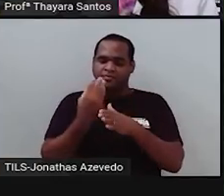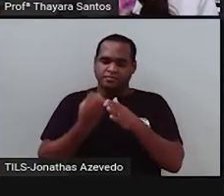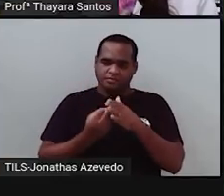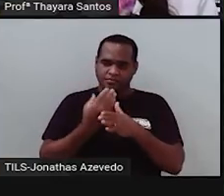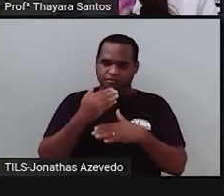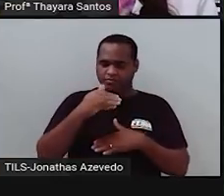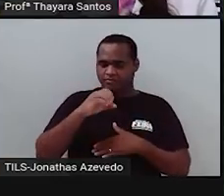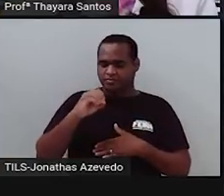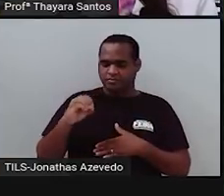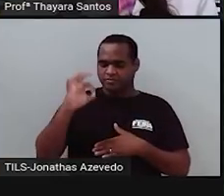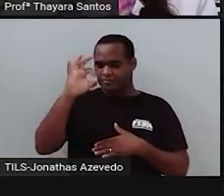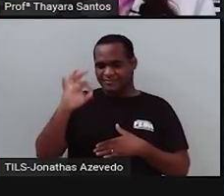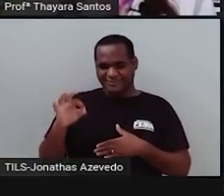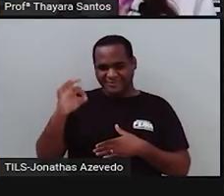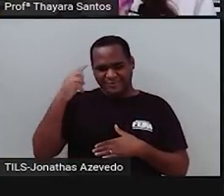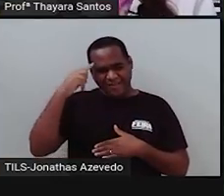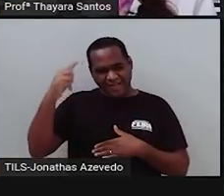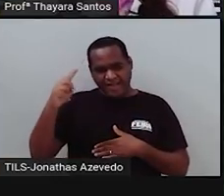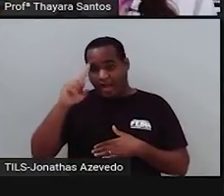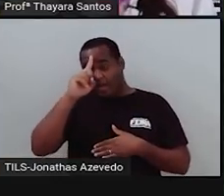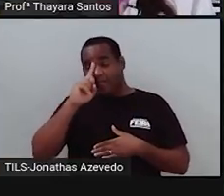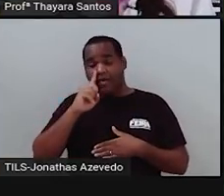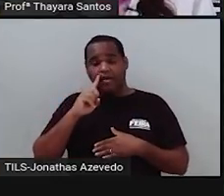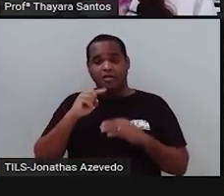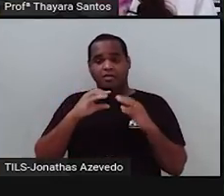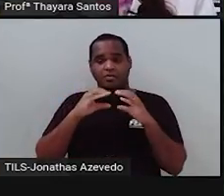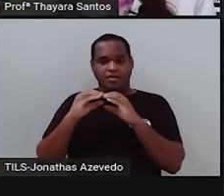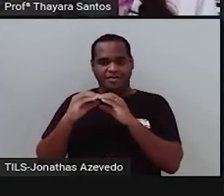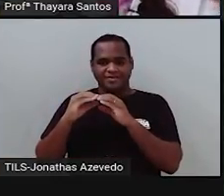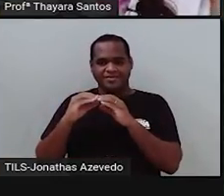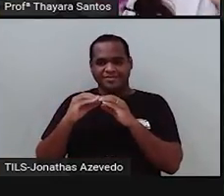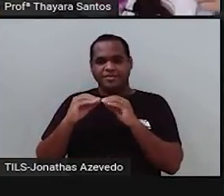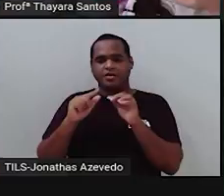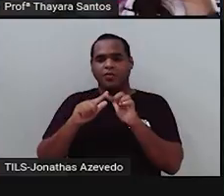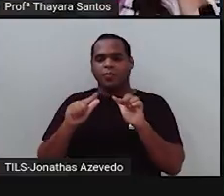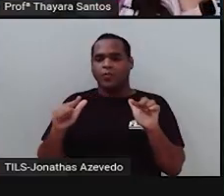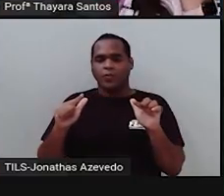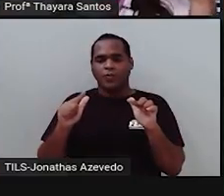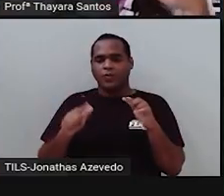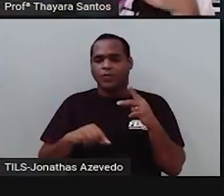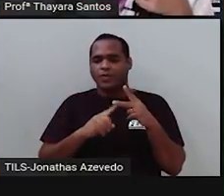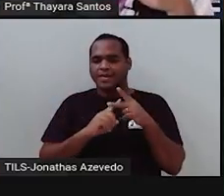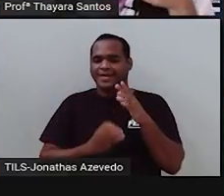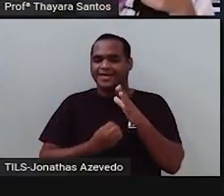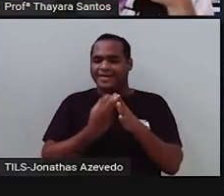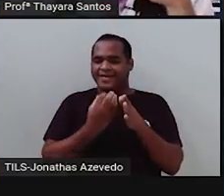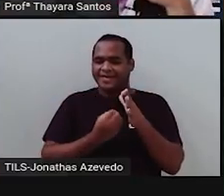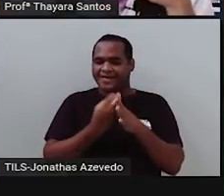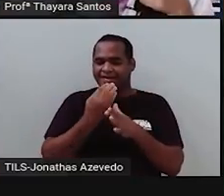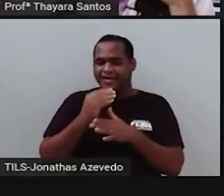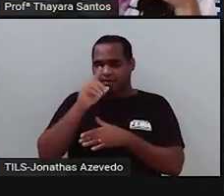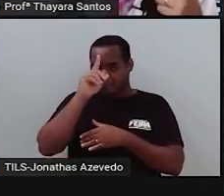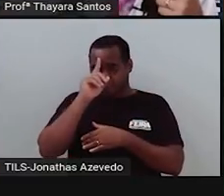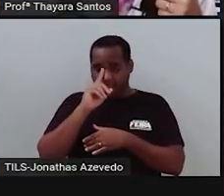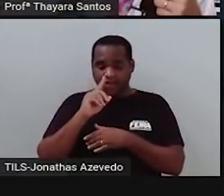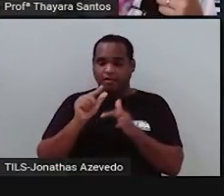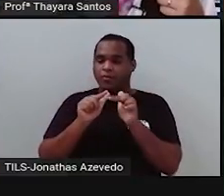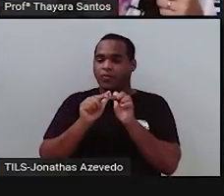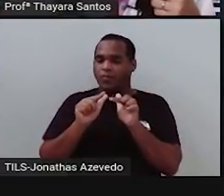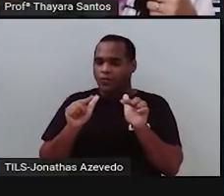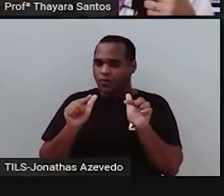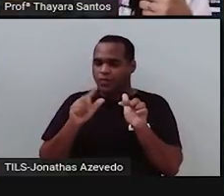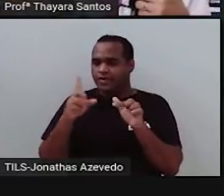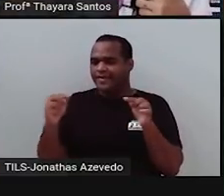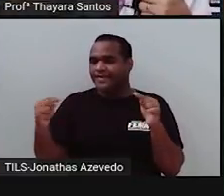% de plantas amarelas e lisas. Então, ele cruzou plantas amarelas, lisas, com